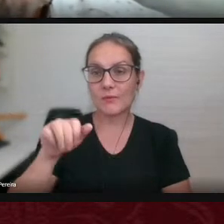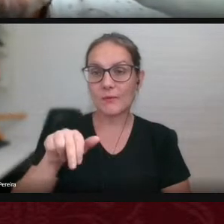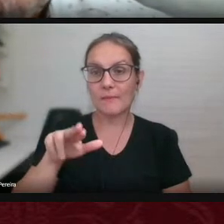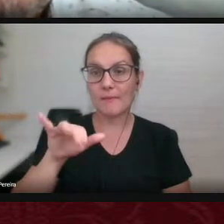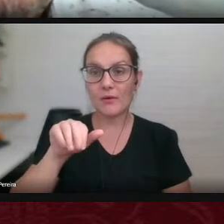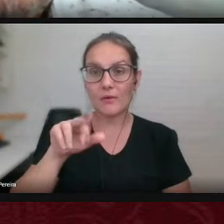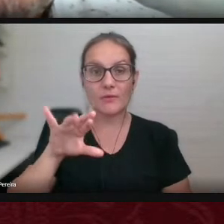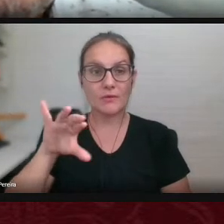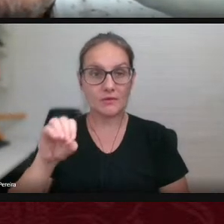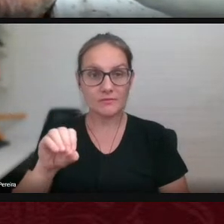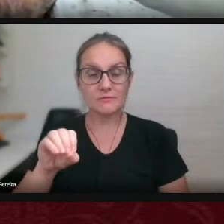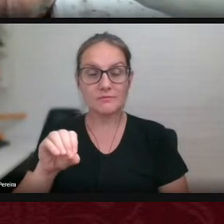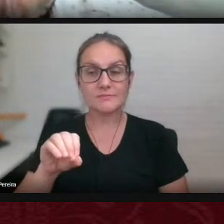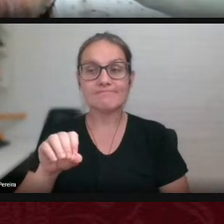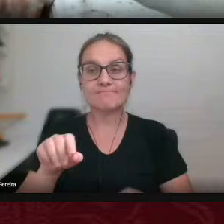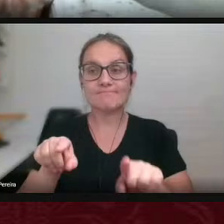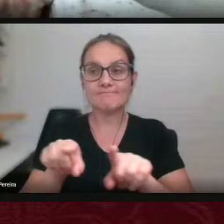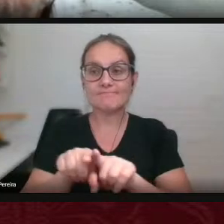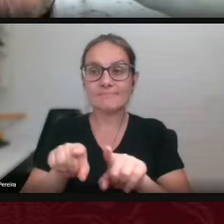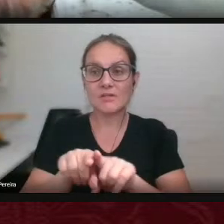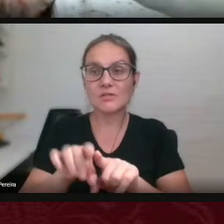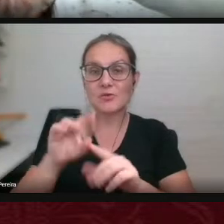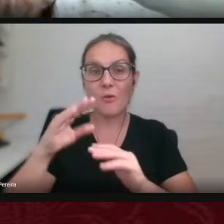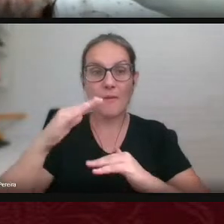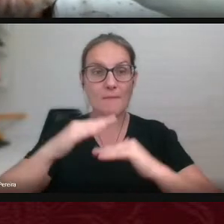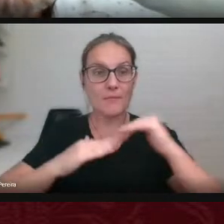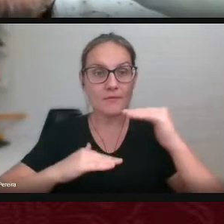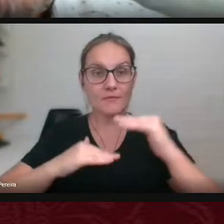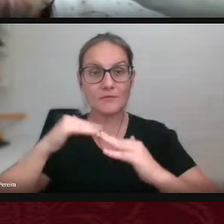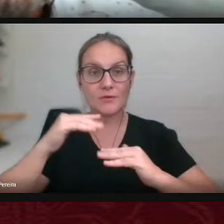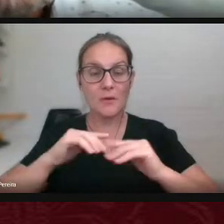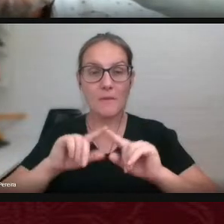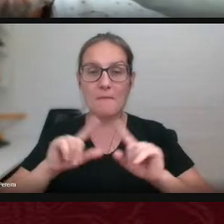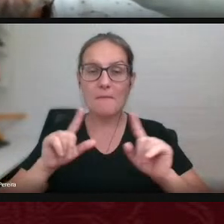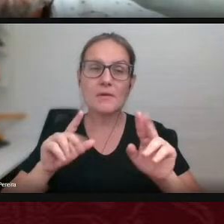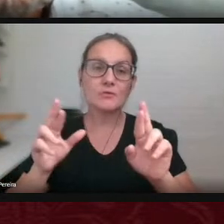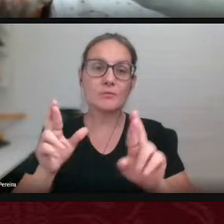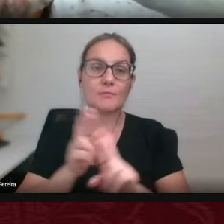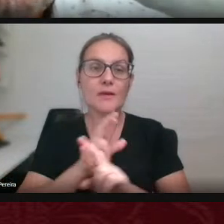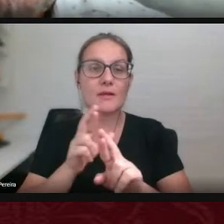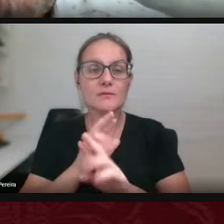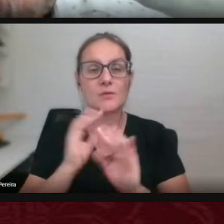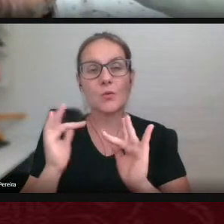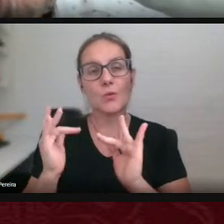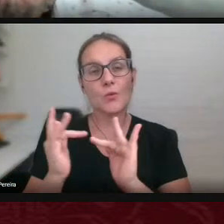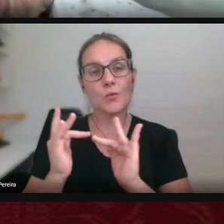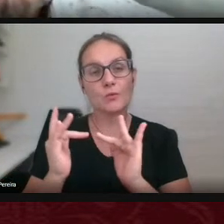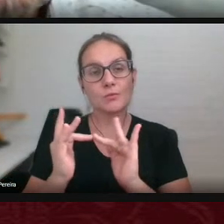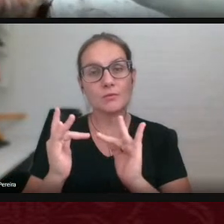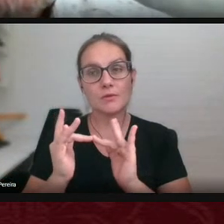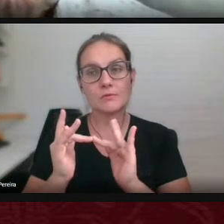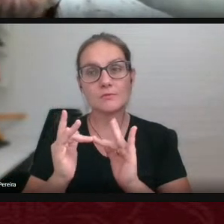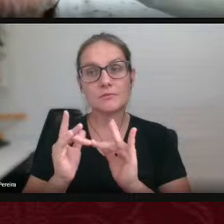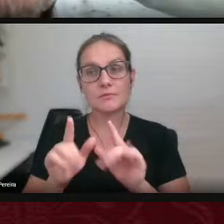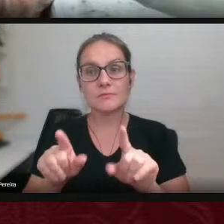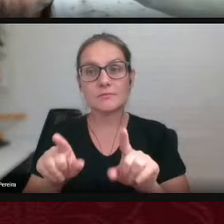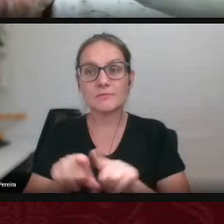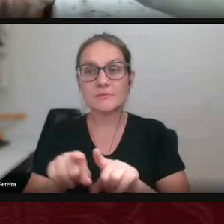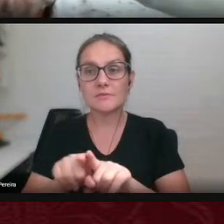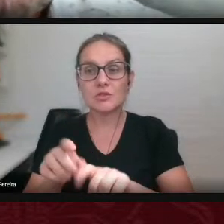não apenas profissional mas foi uma relação também bastante